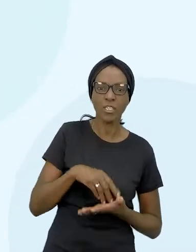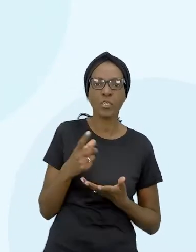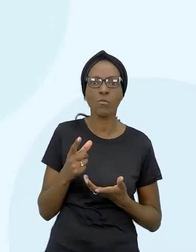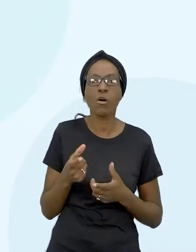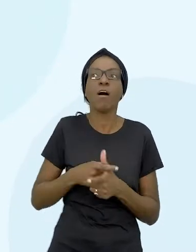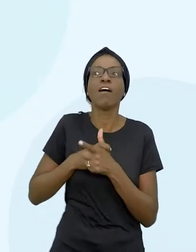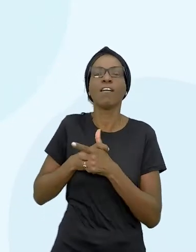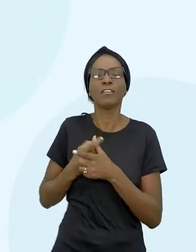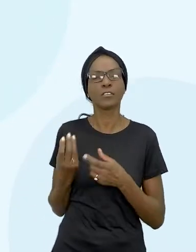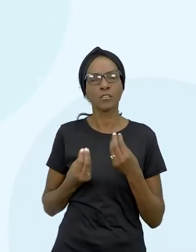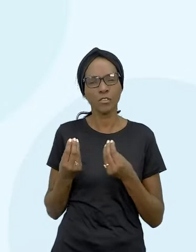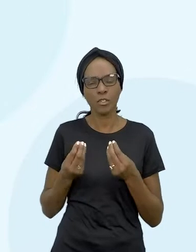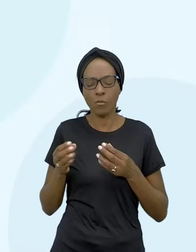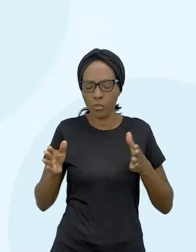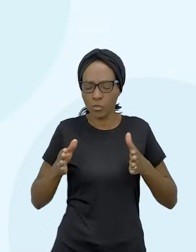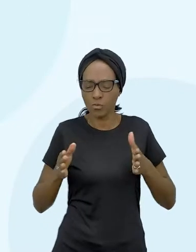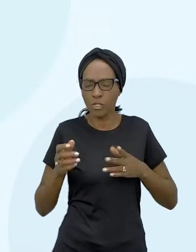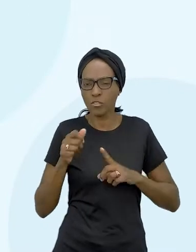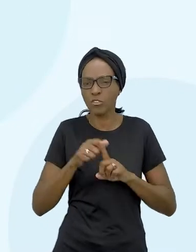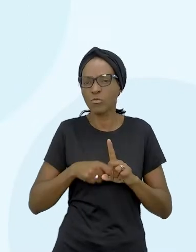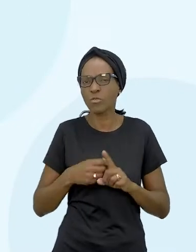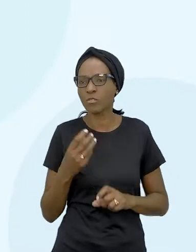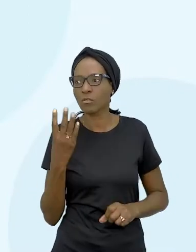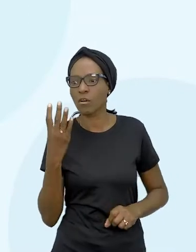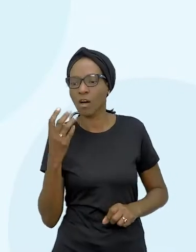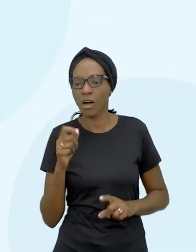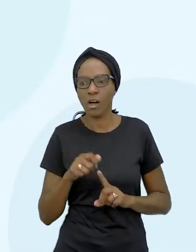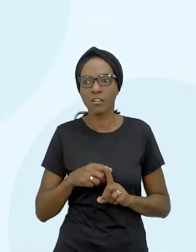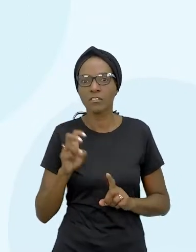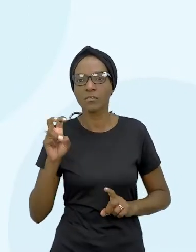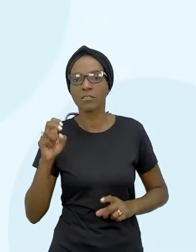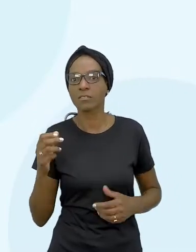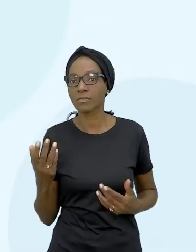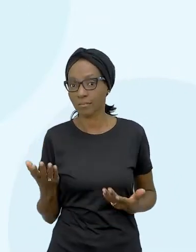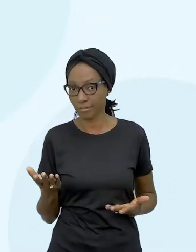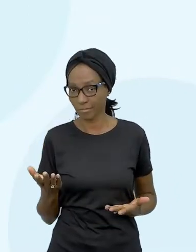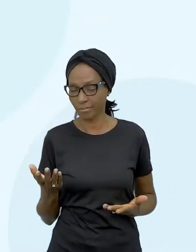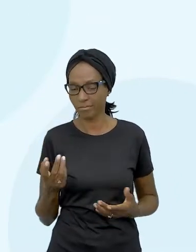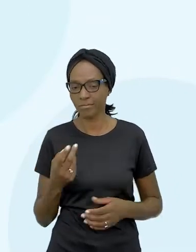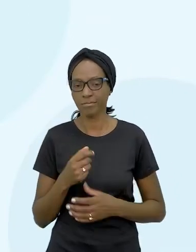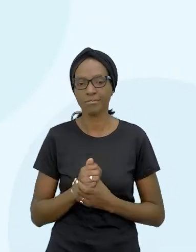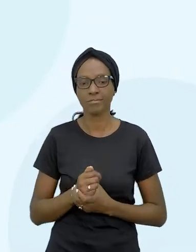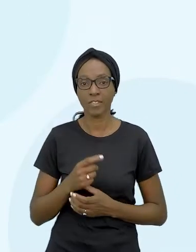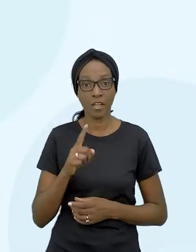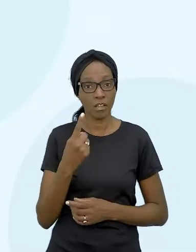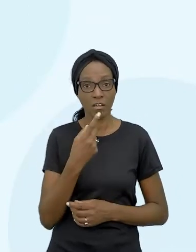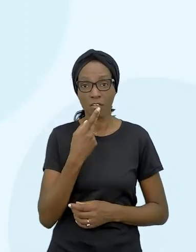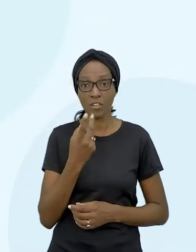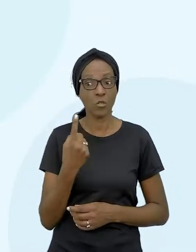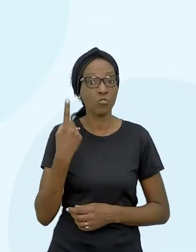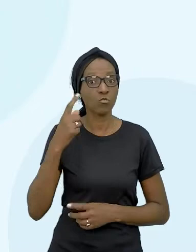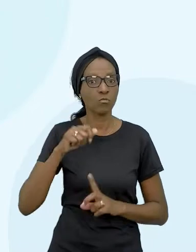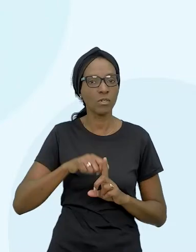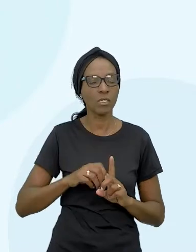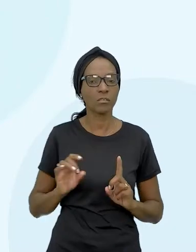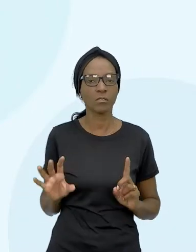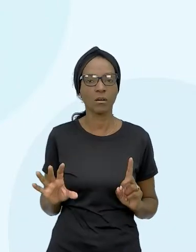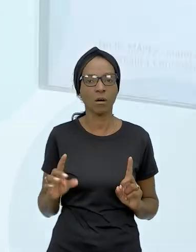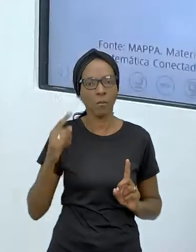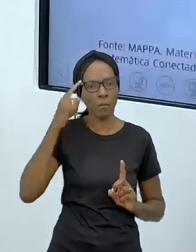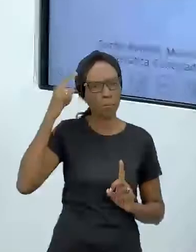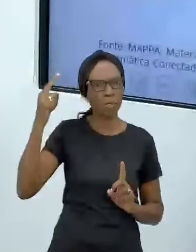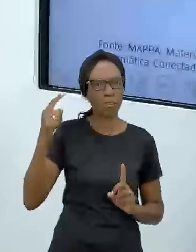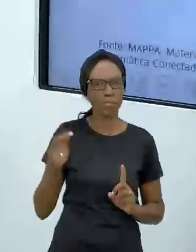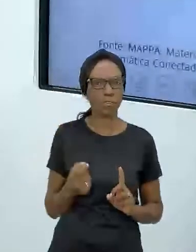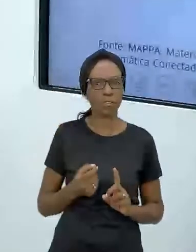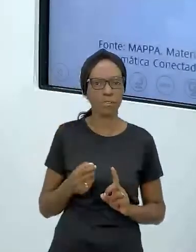estar daqui 4 ou 5 meses, né? A gente tá falando de um mês aí. E depois, como que ela vai estar? Então, fica